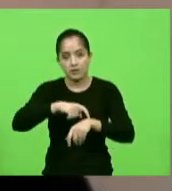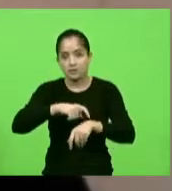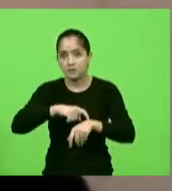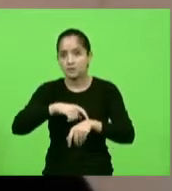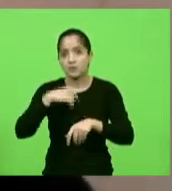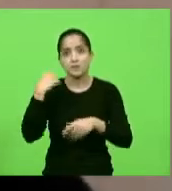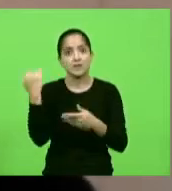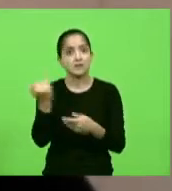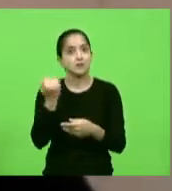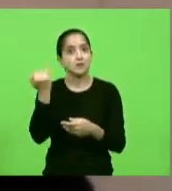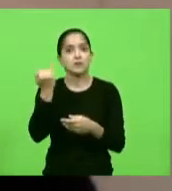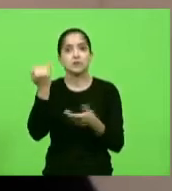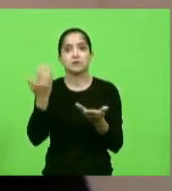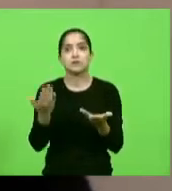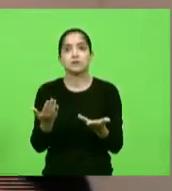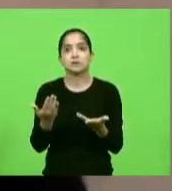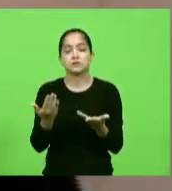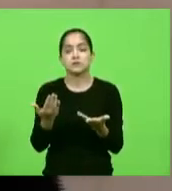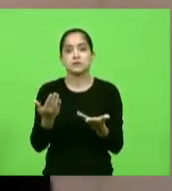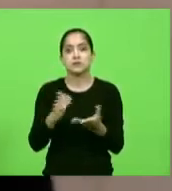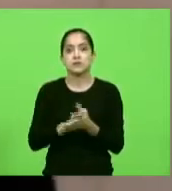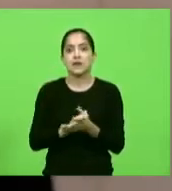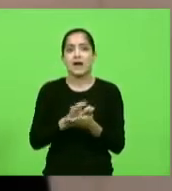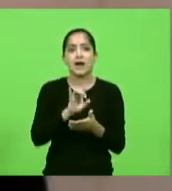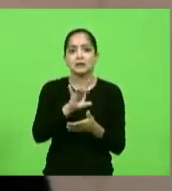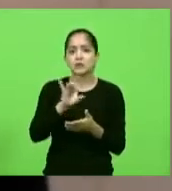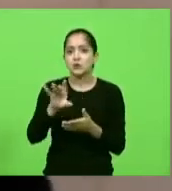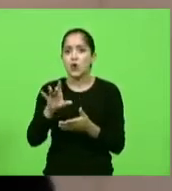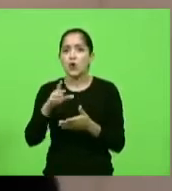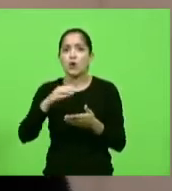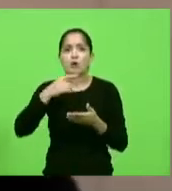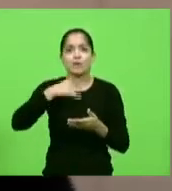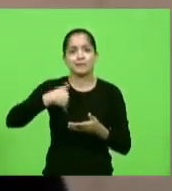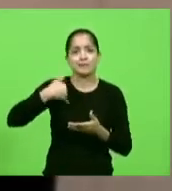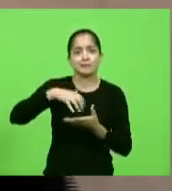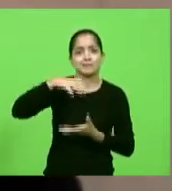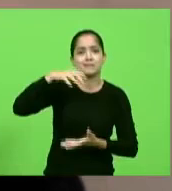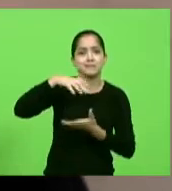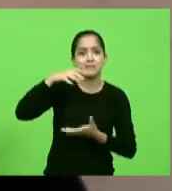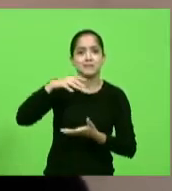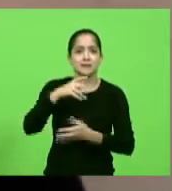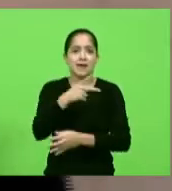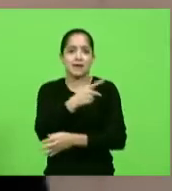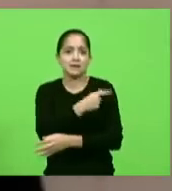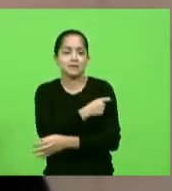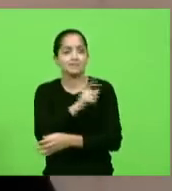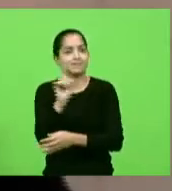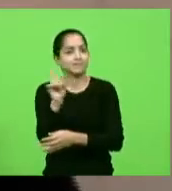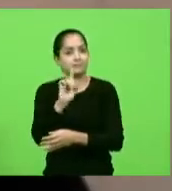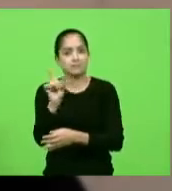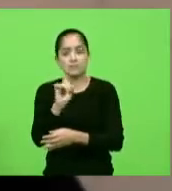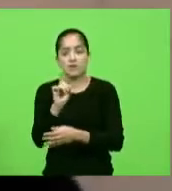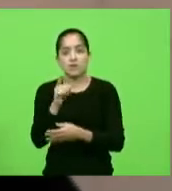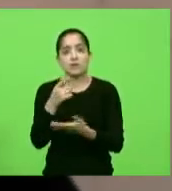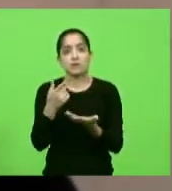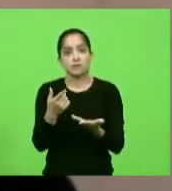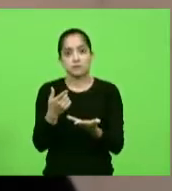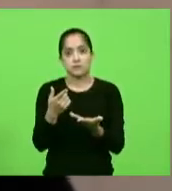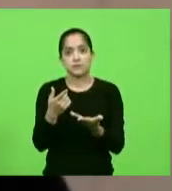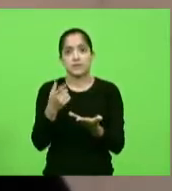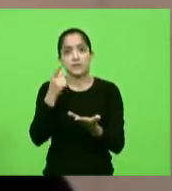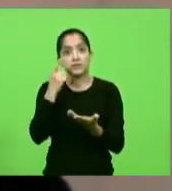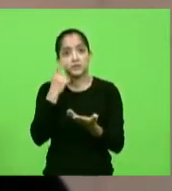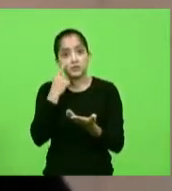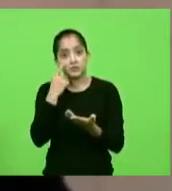mais, vamos dizer que ela só atinge quem é mais de idade, nós estamos sentindo ontem mesmo, de